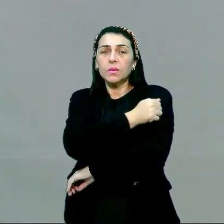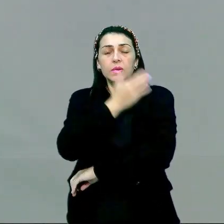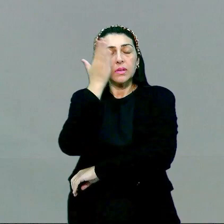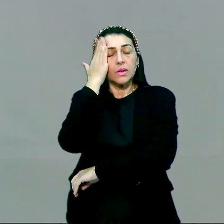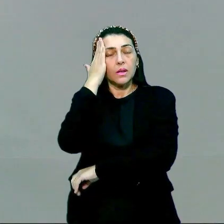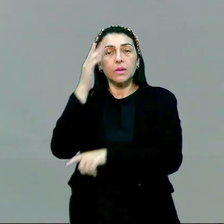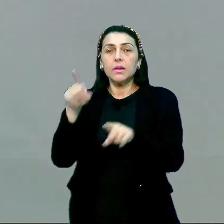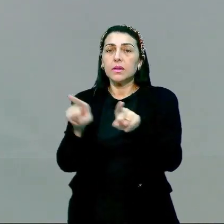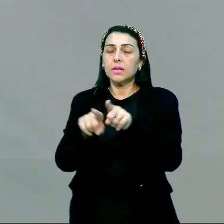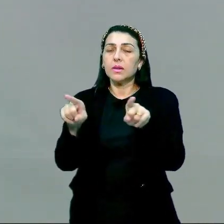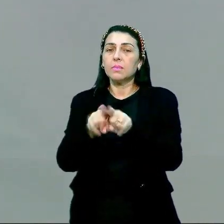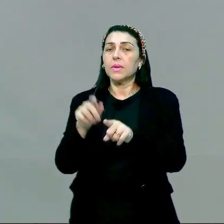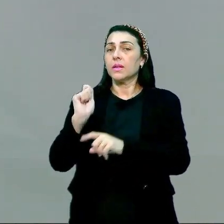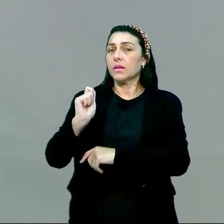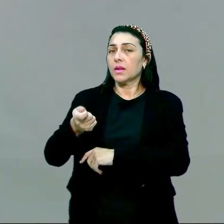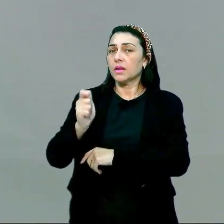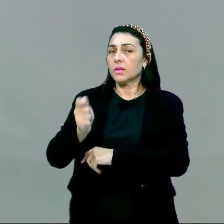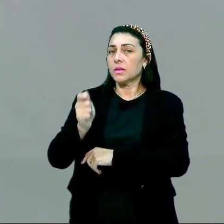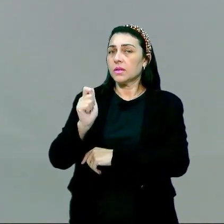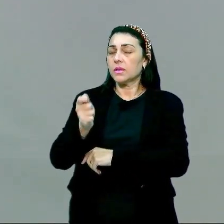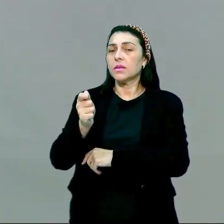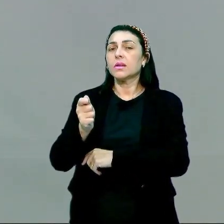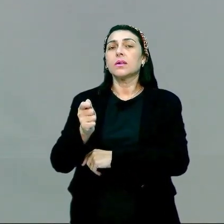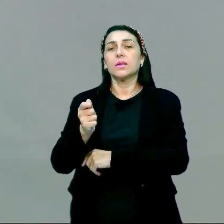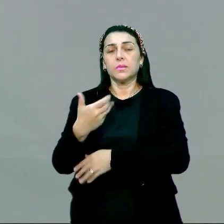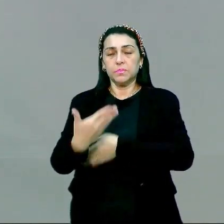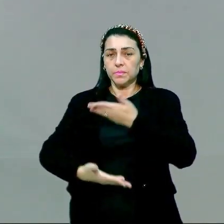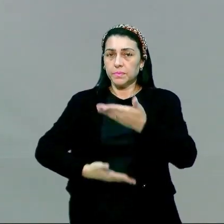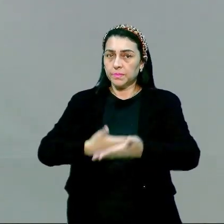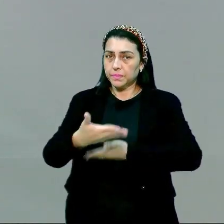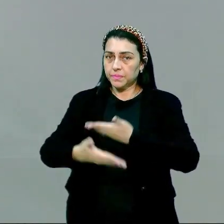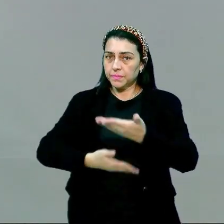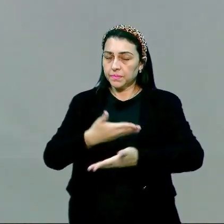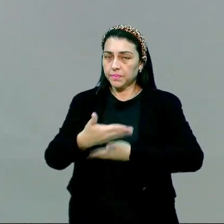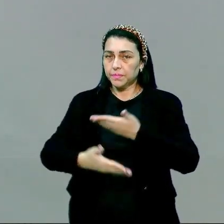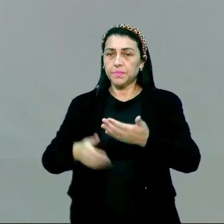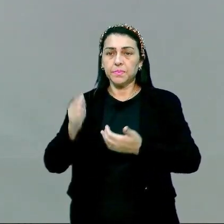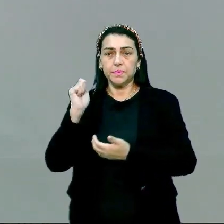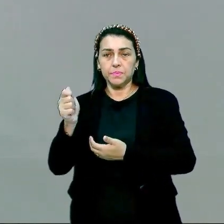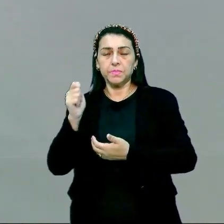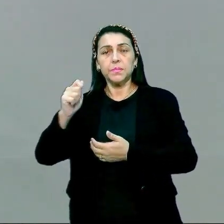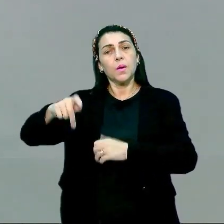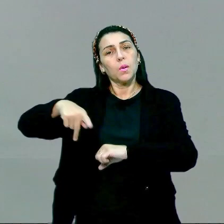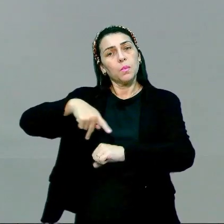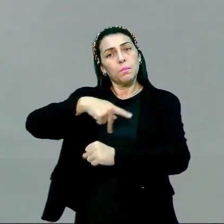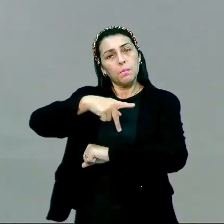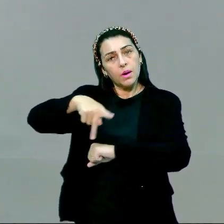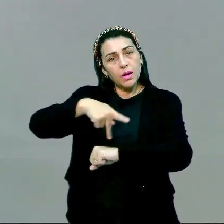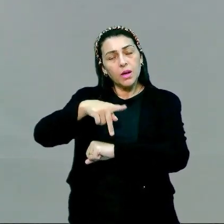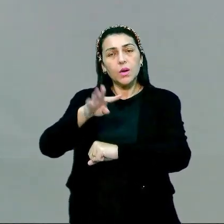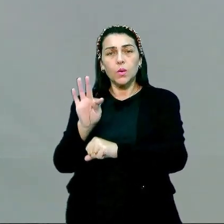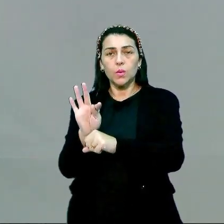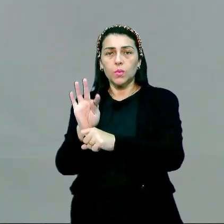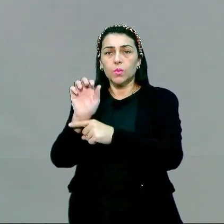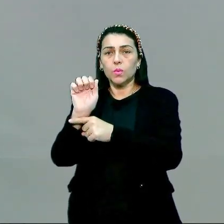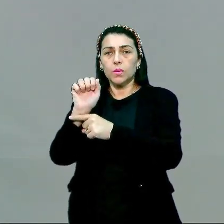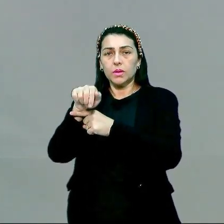também é da Argentina, né? Porque costuma se relacionar. A Argentina é o país do tango, né?